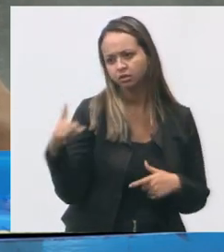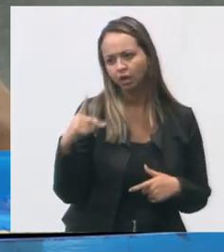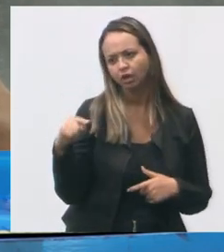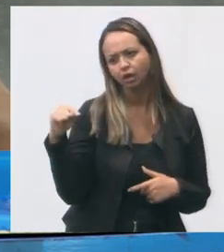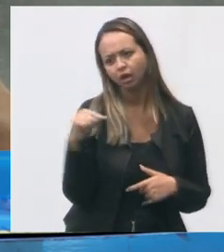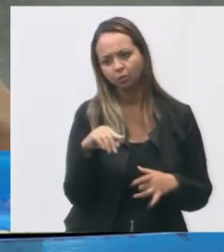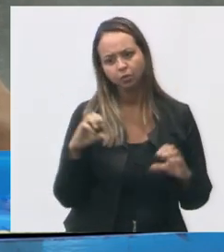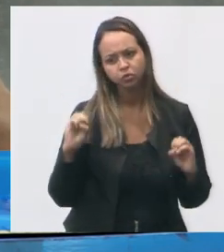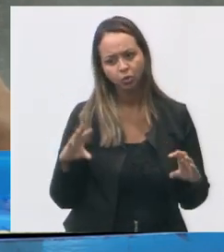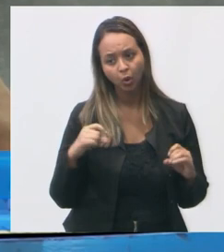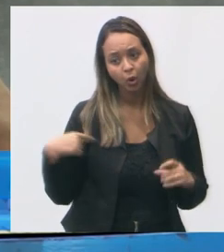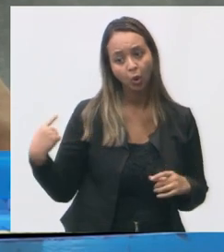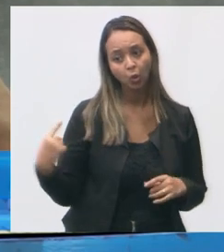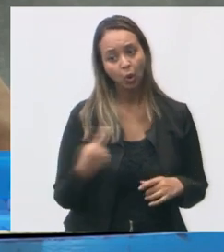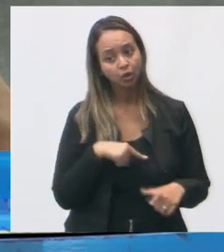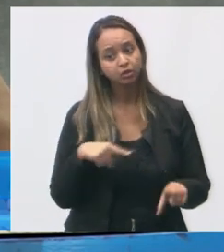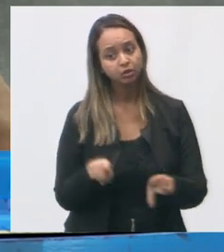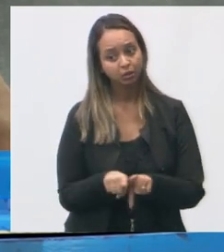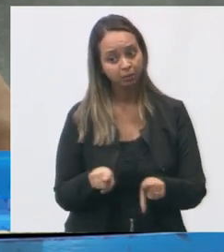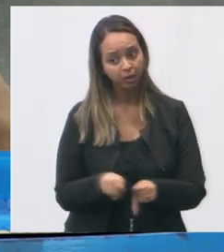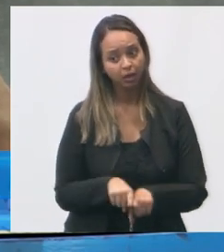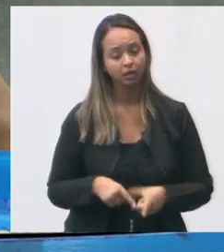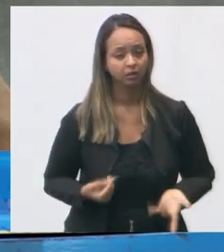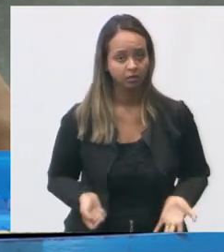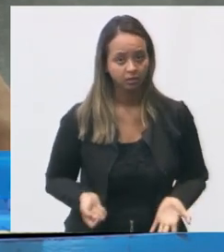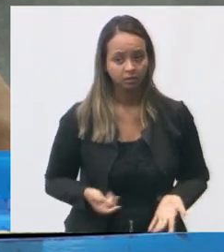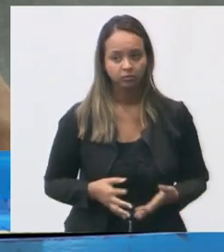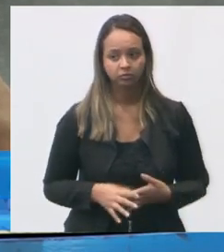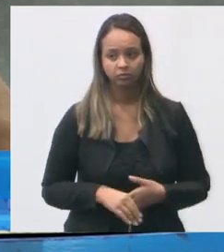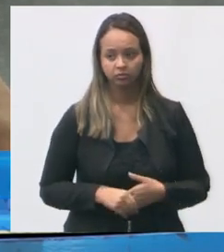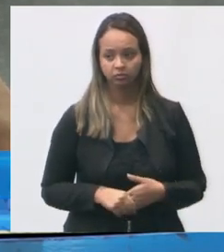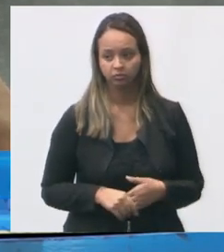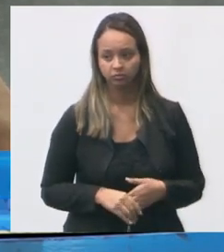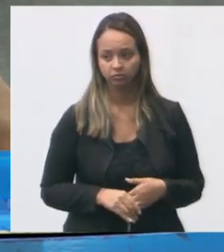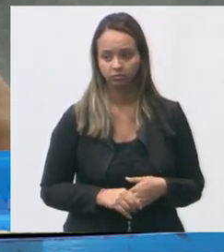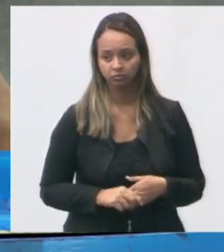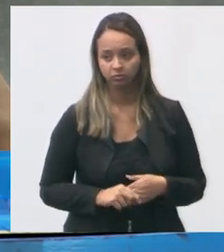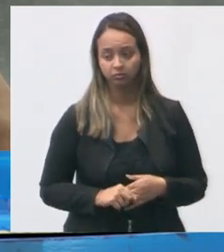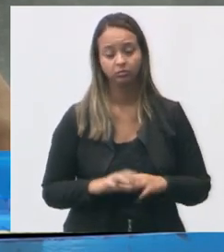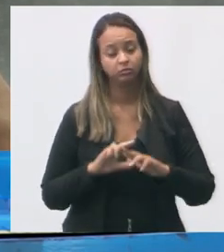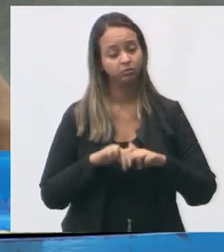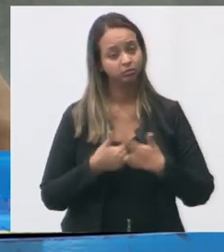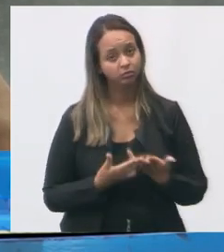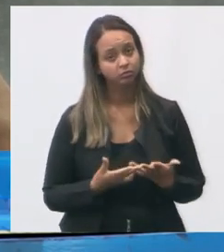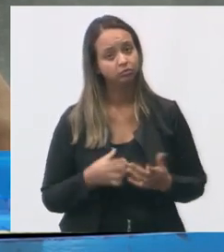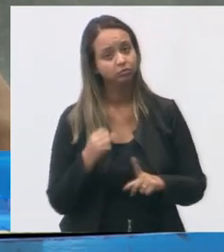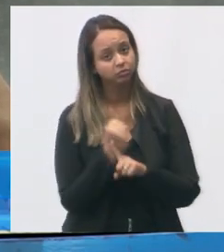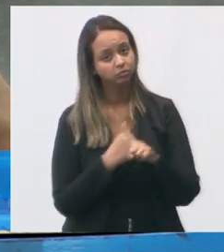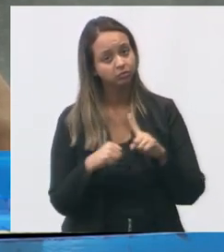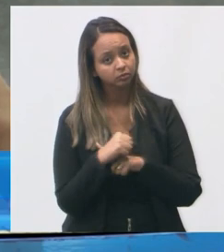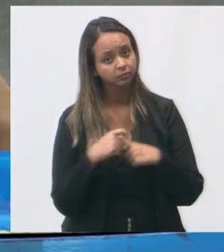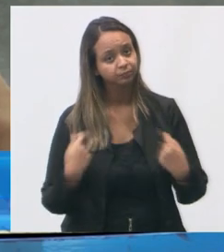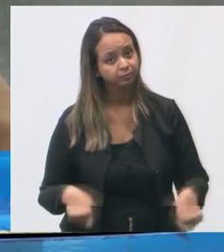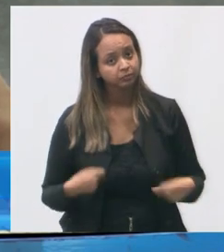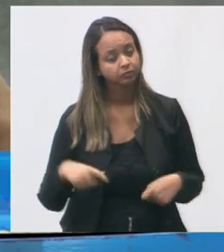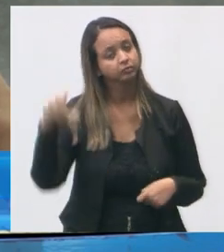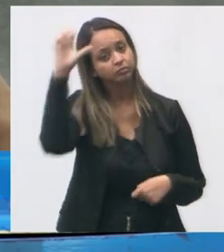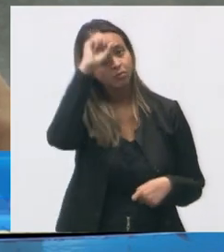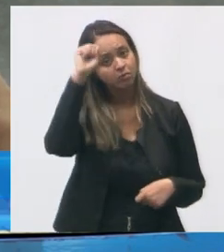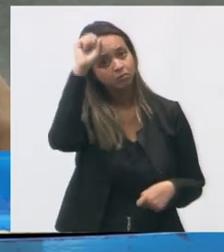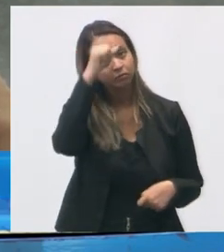também temos. Então, a sociedade, ela também tem que aprender a agradecer